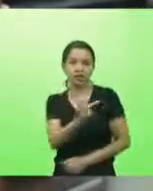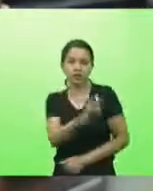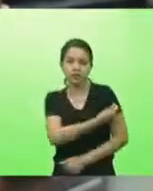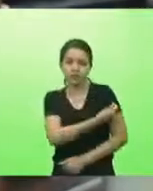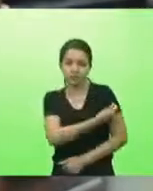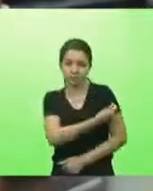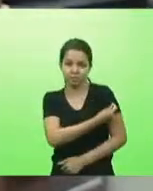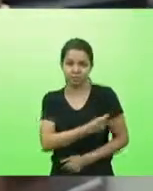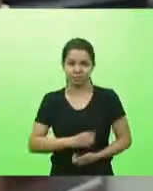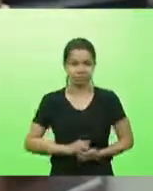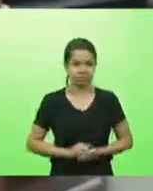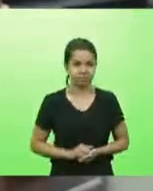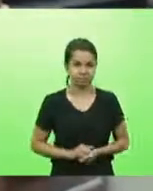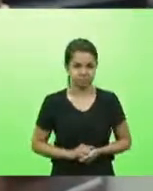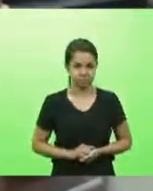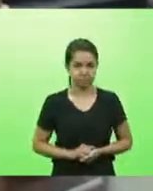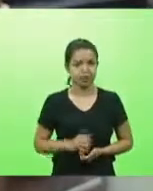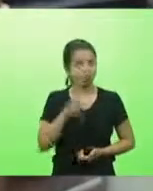avançar.